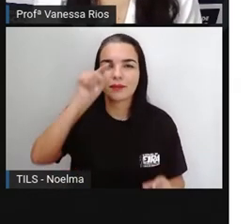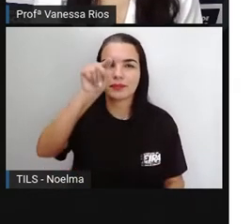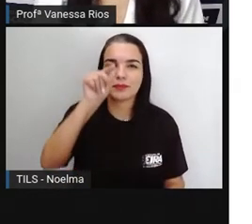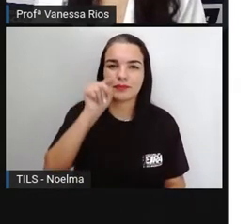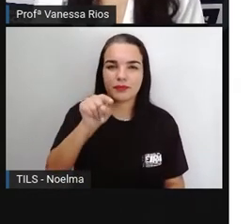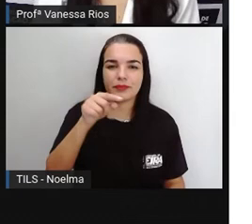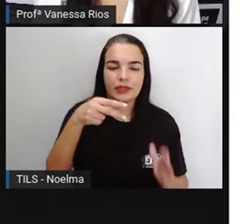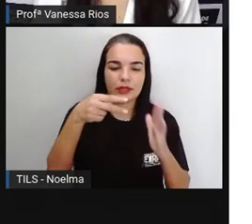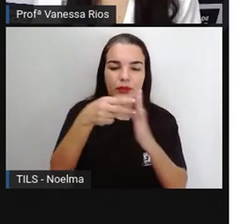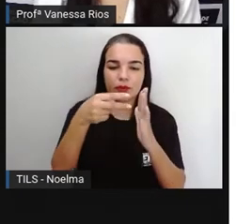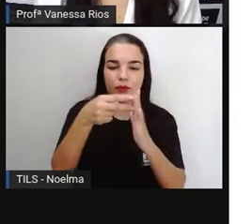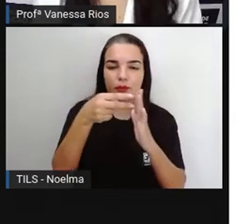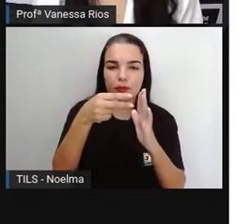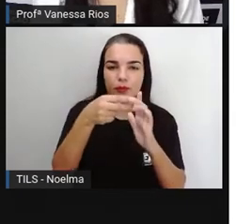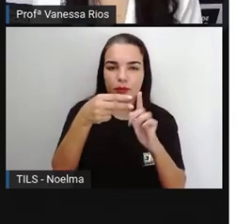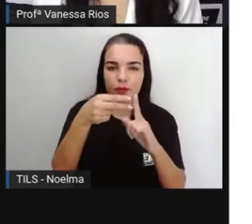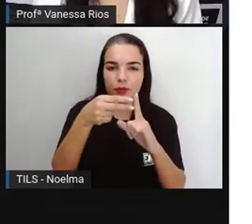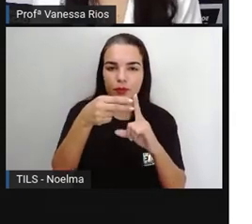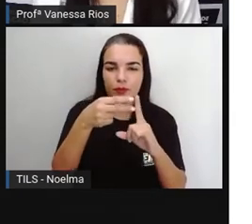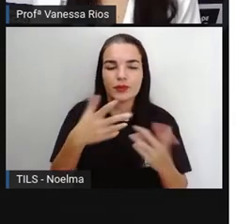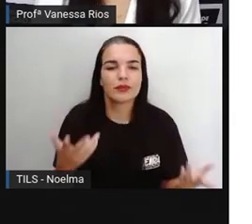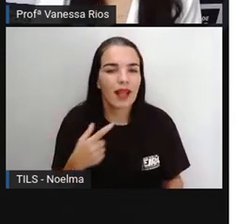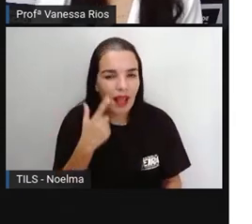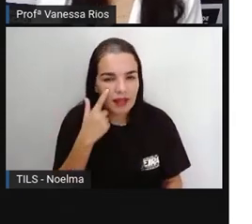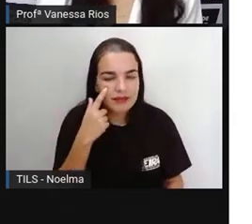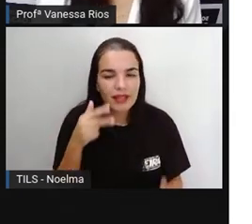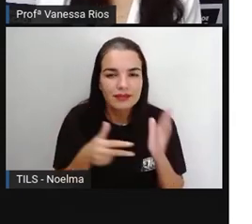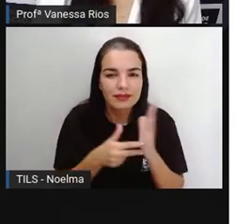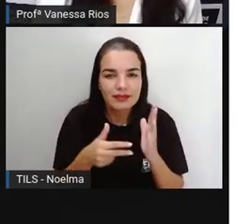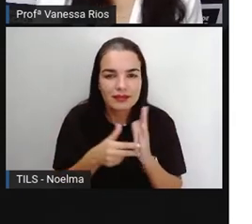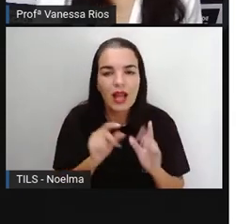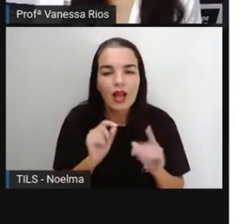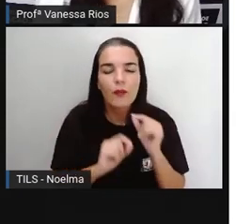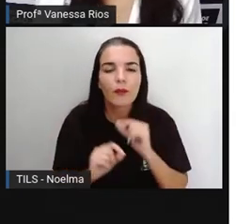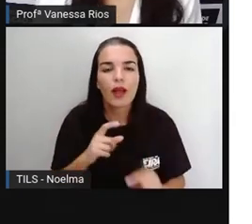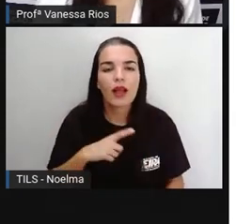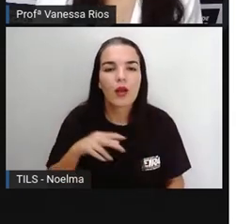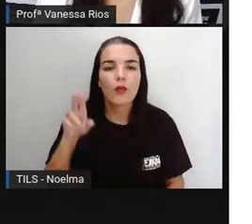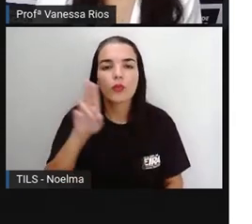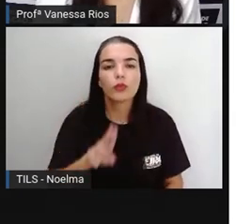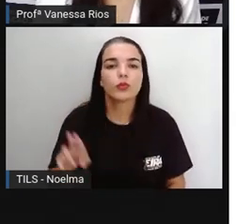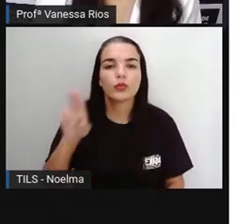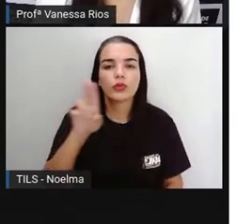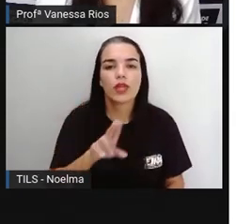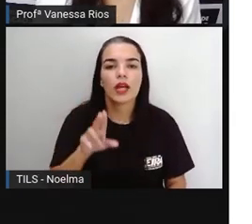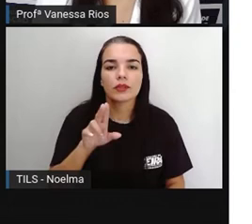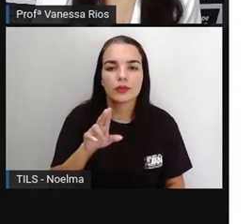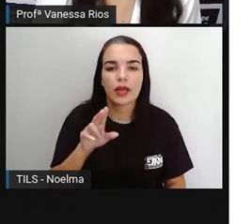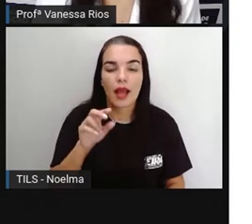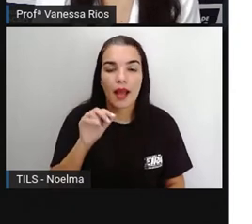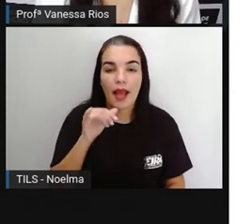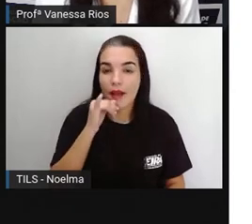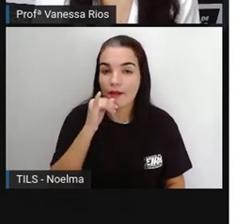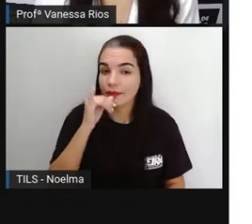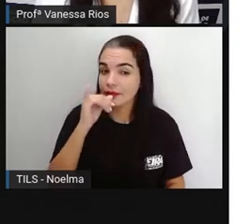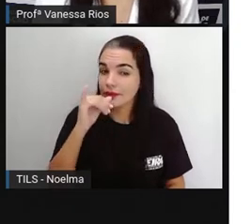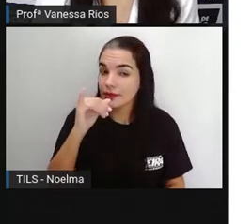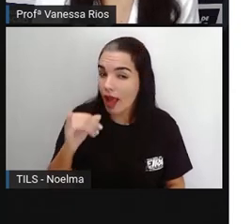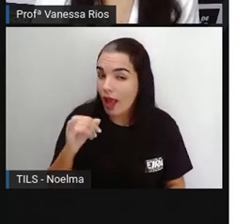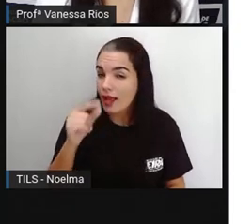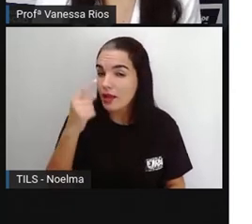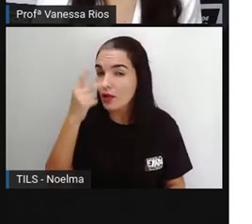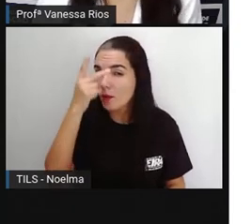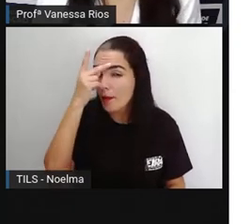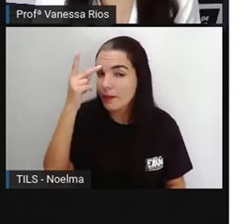E temos também os dois pontos. Os dois pontos, eles são usados aí para avisar que um personagem vai falar